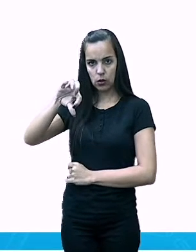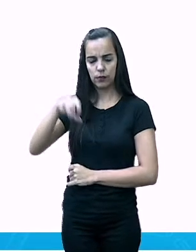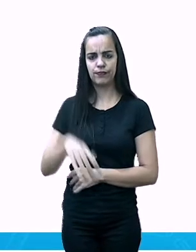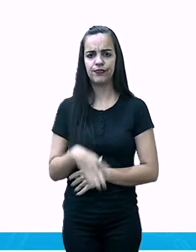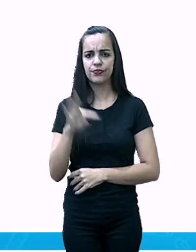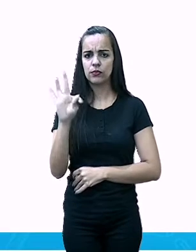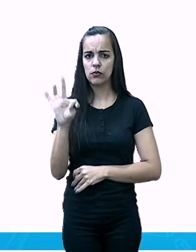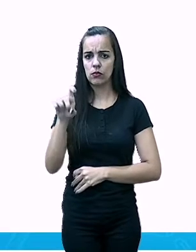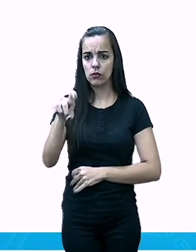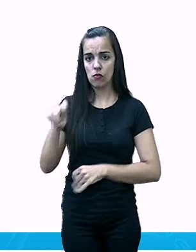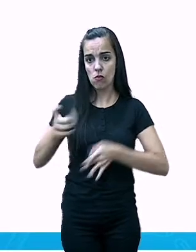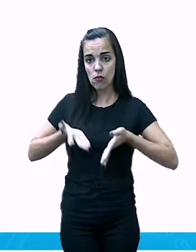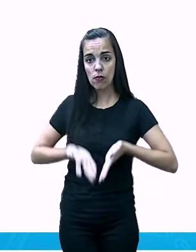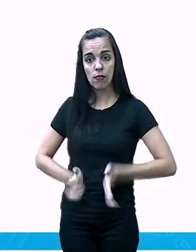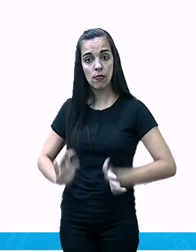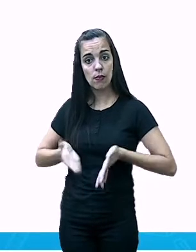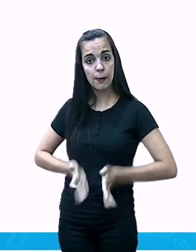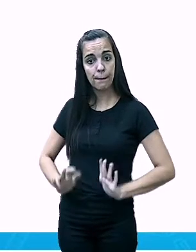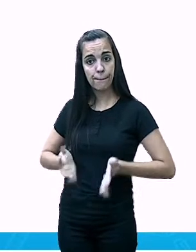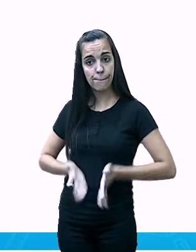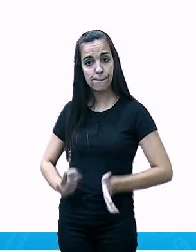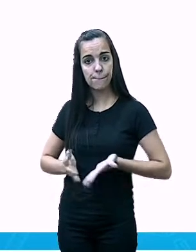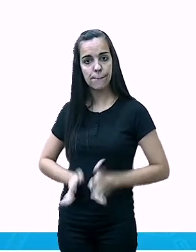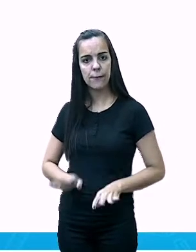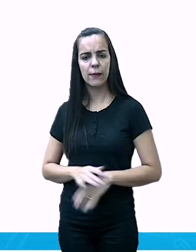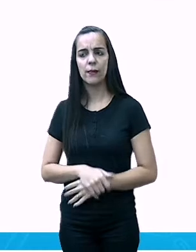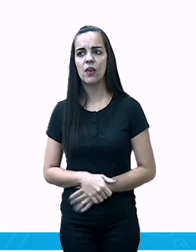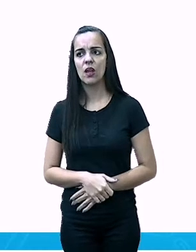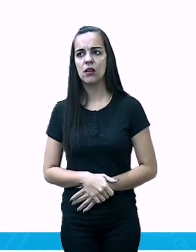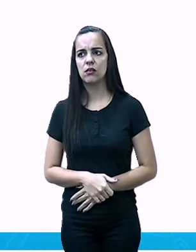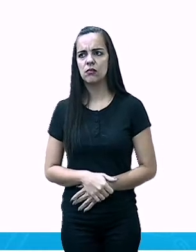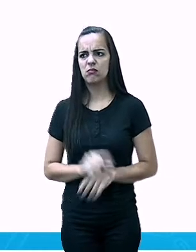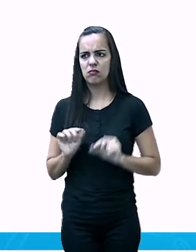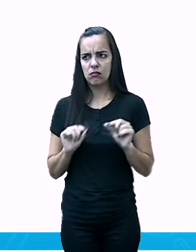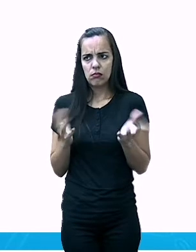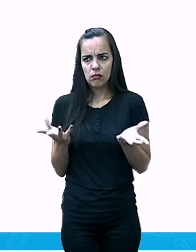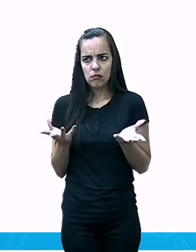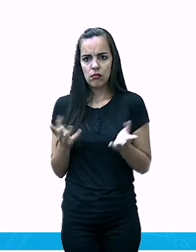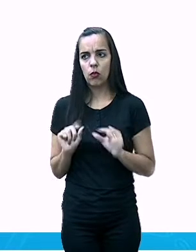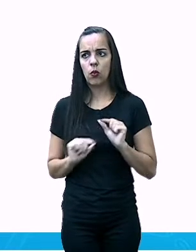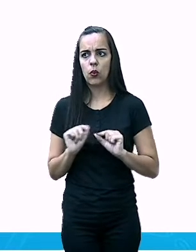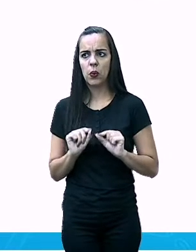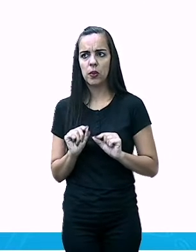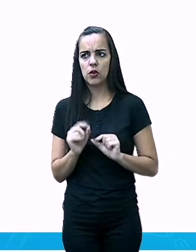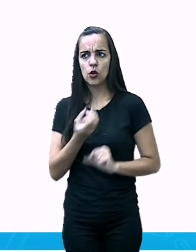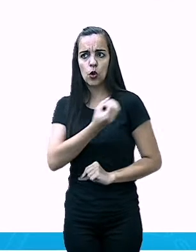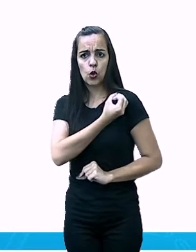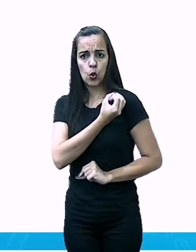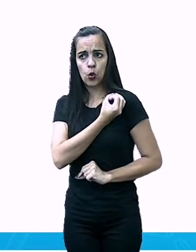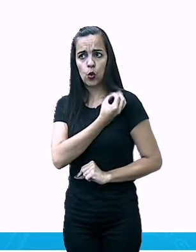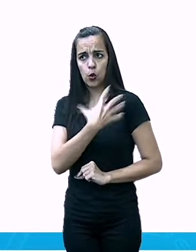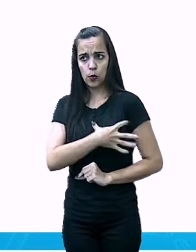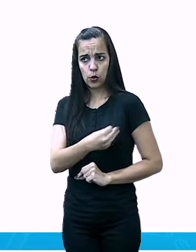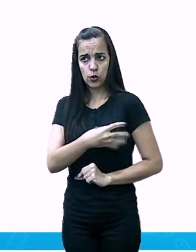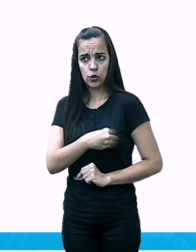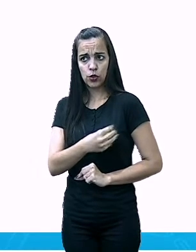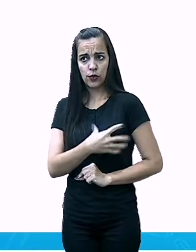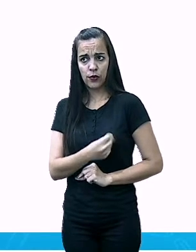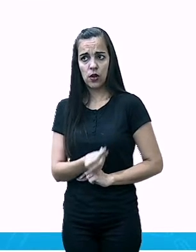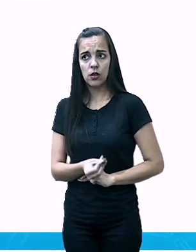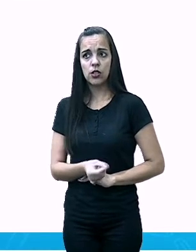Taxa de natalidade. Eliane, não é o número de filhos? Não.